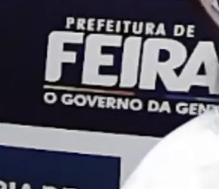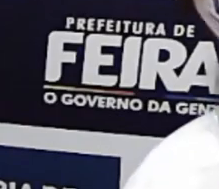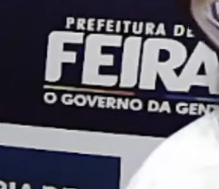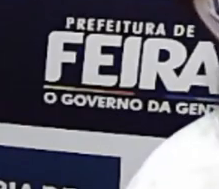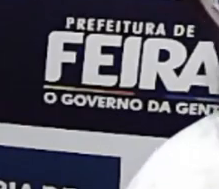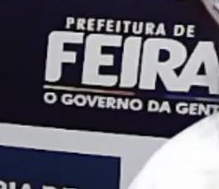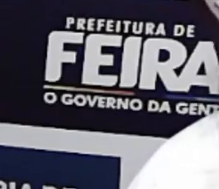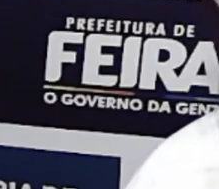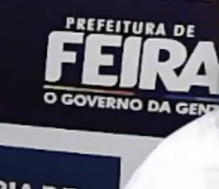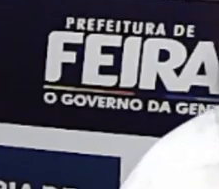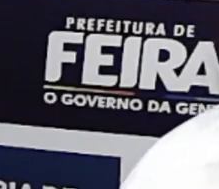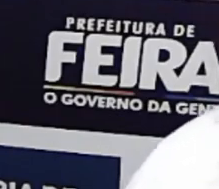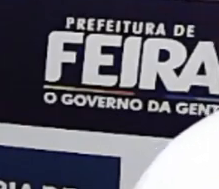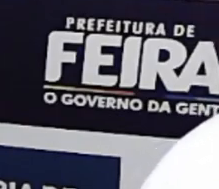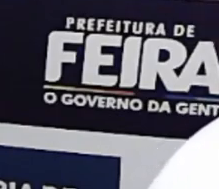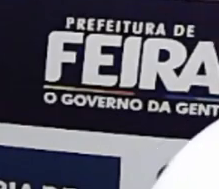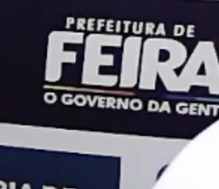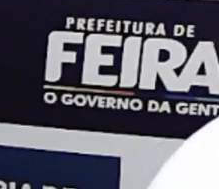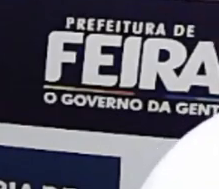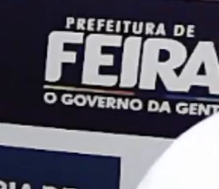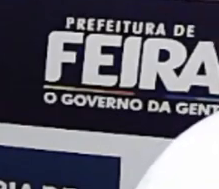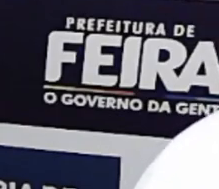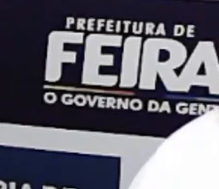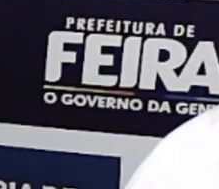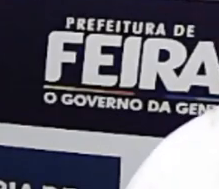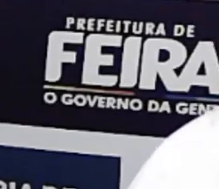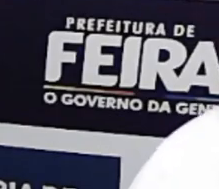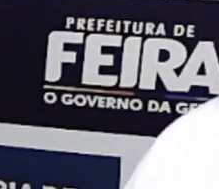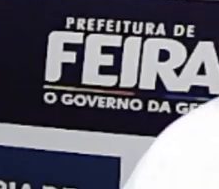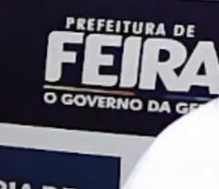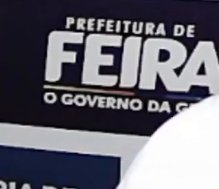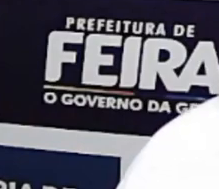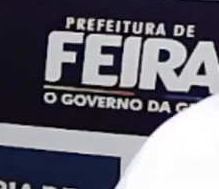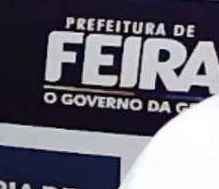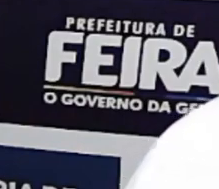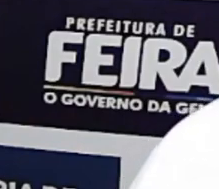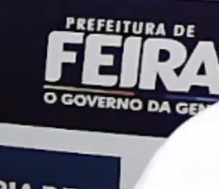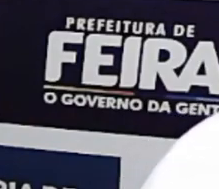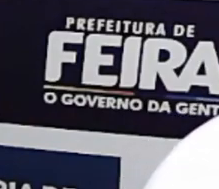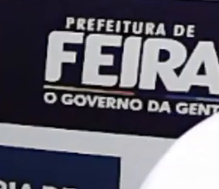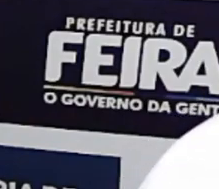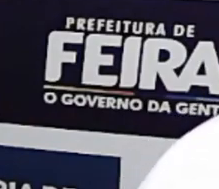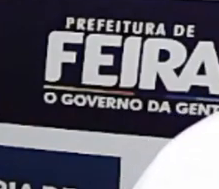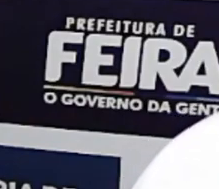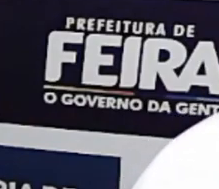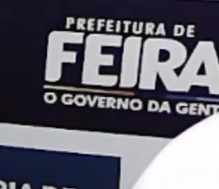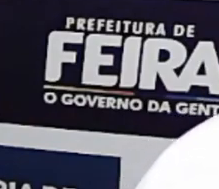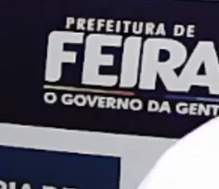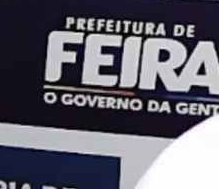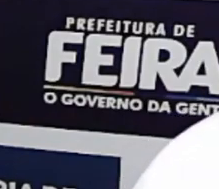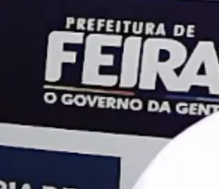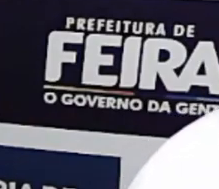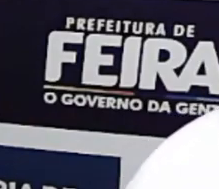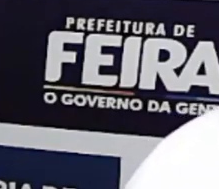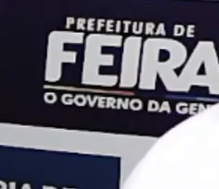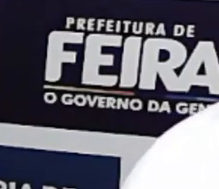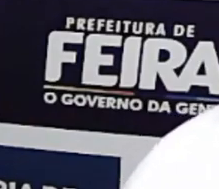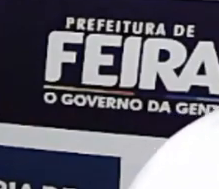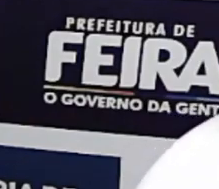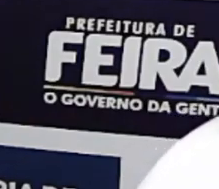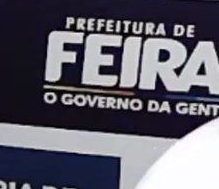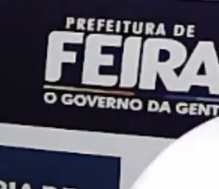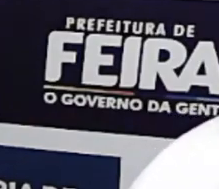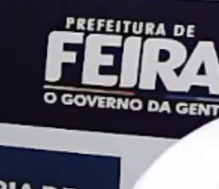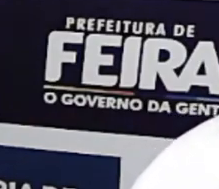explicações que a prova vai trazer nessa videoaula, nas outras videoaulas também. Que a partir, né? Dessa videoaula, mesmo aqui